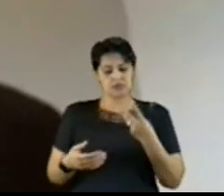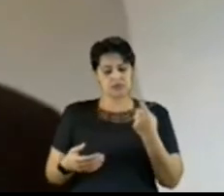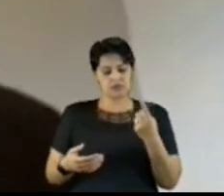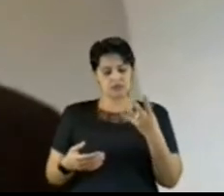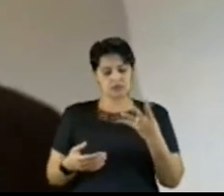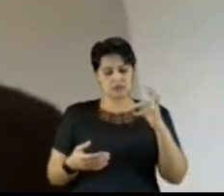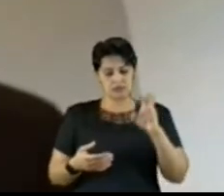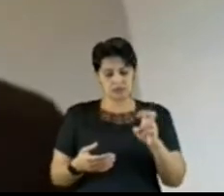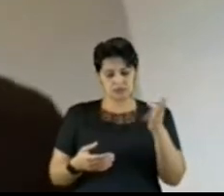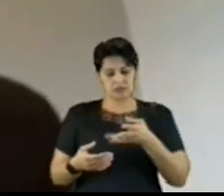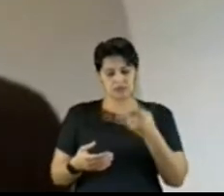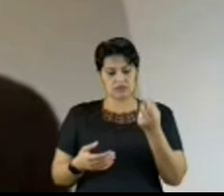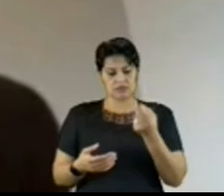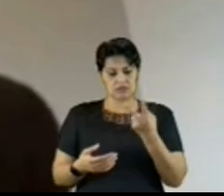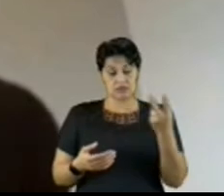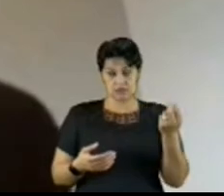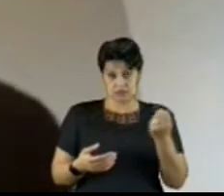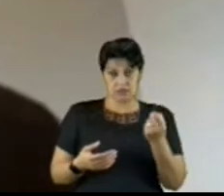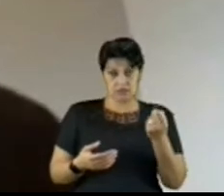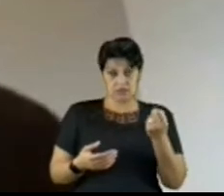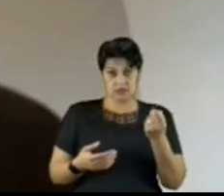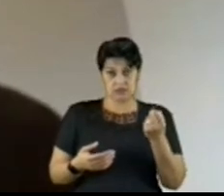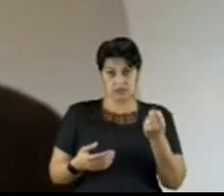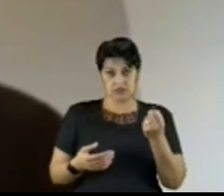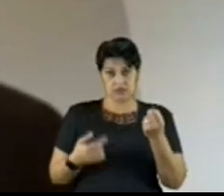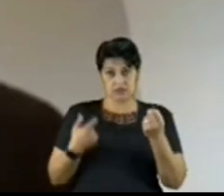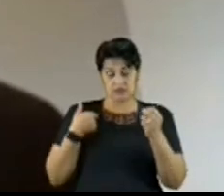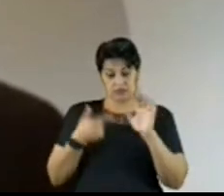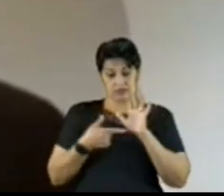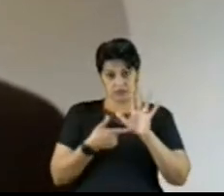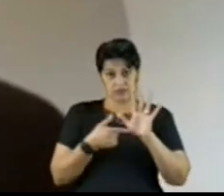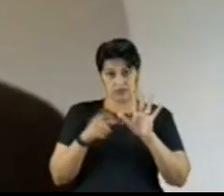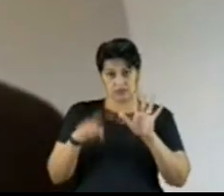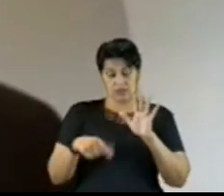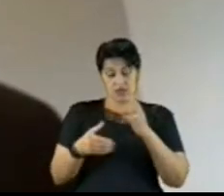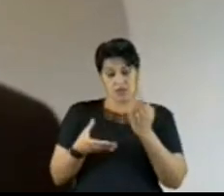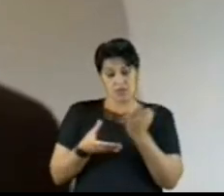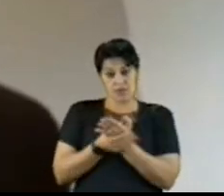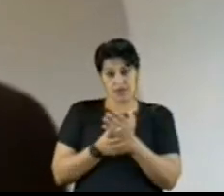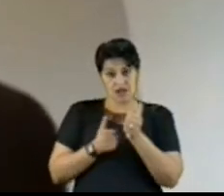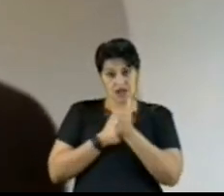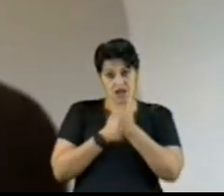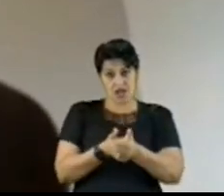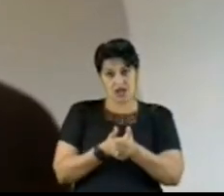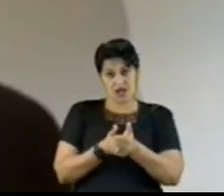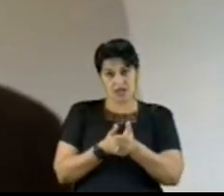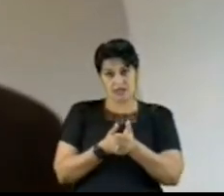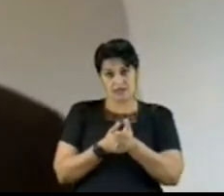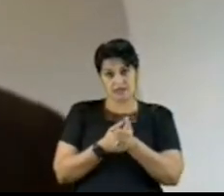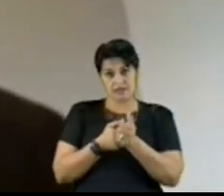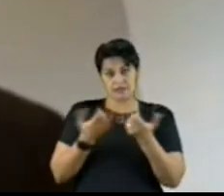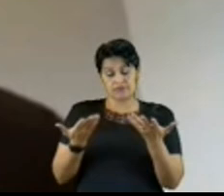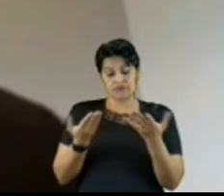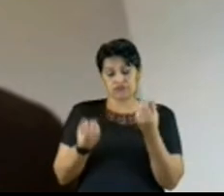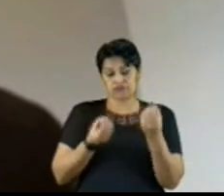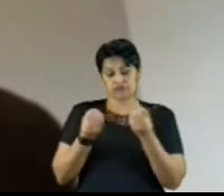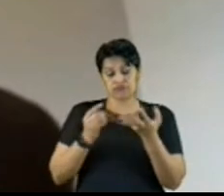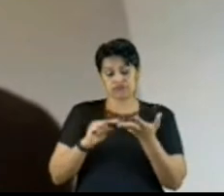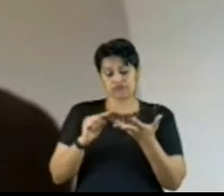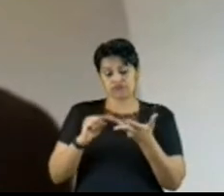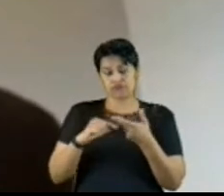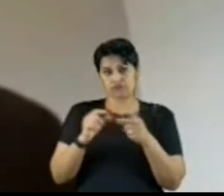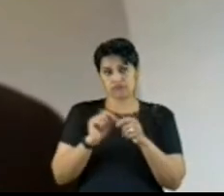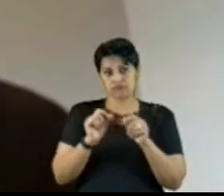3145-2020, que apreciou o processo de acompanhamento das iniciativas de